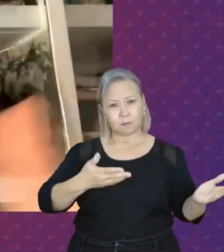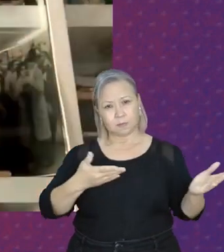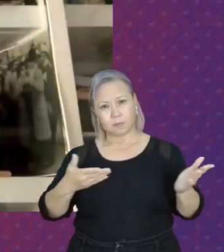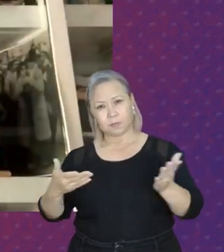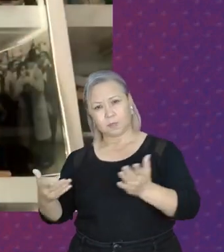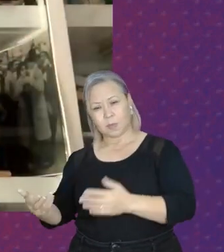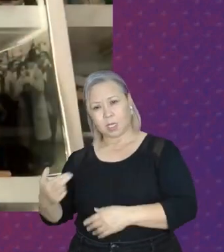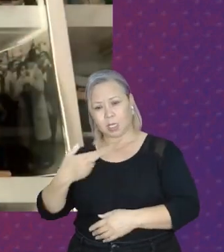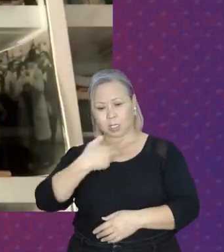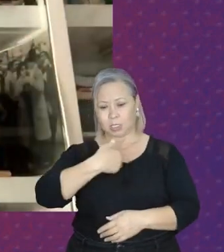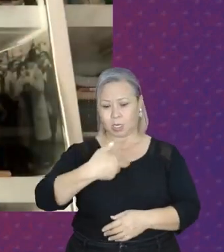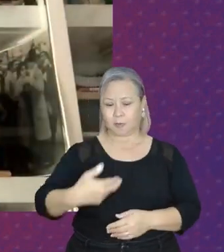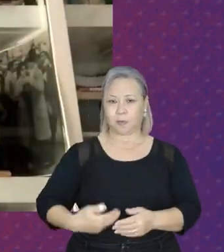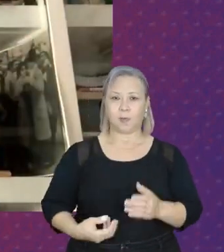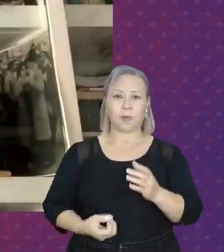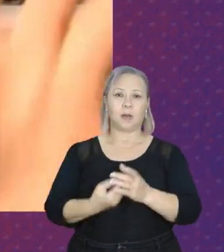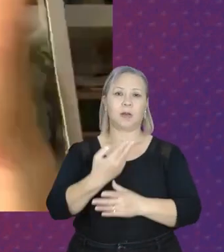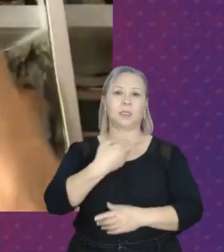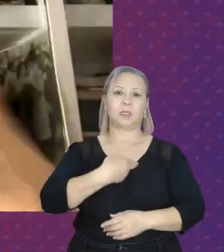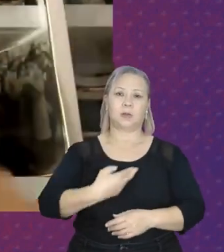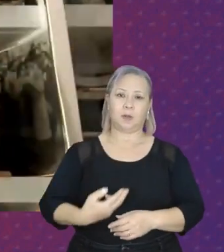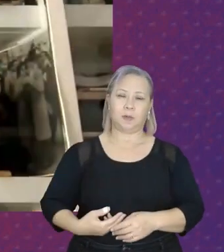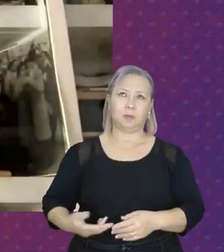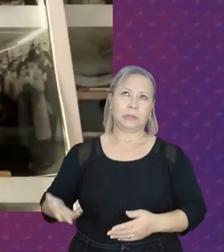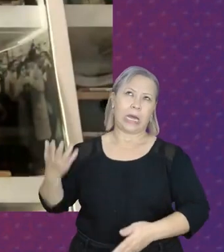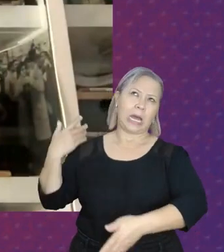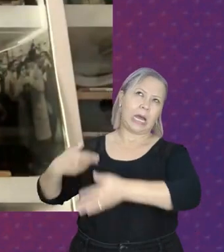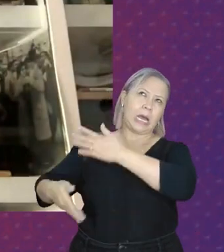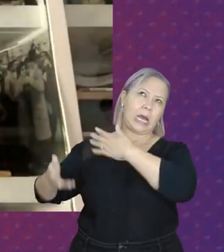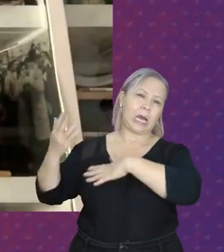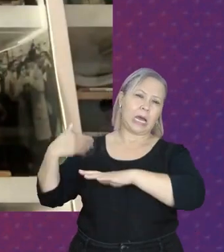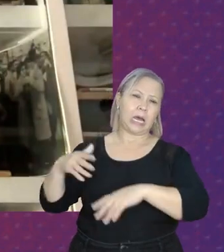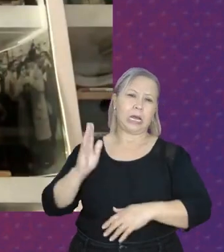desde a fundação da República e desde antes já,